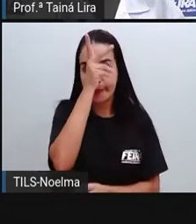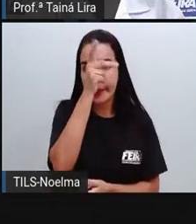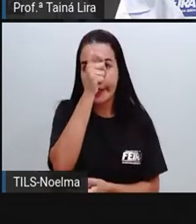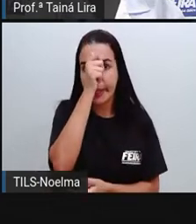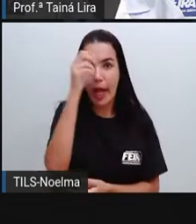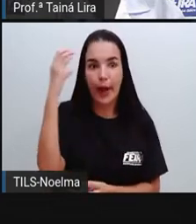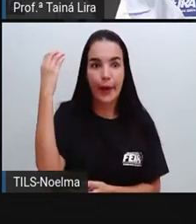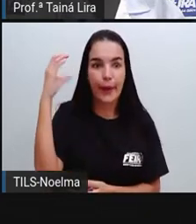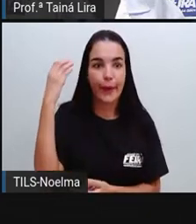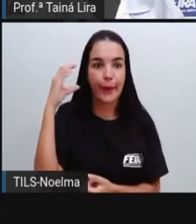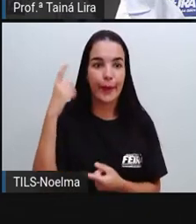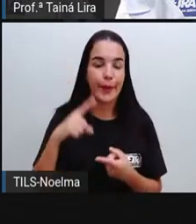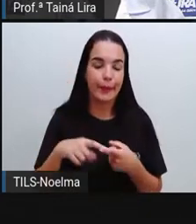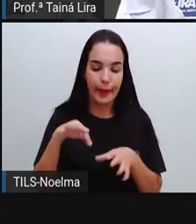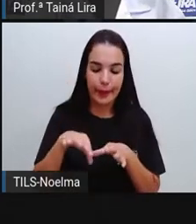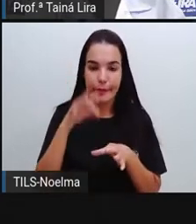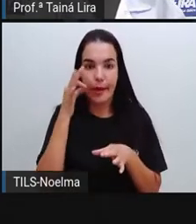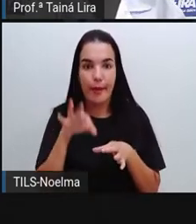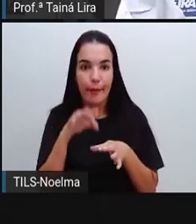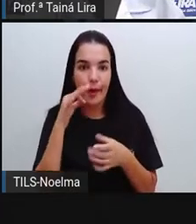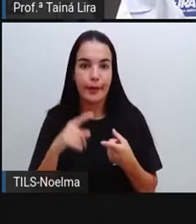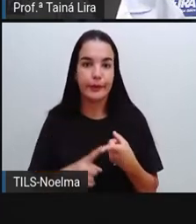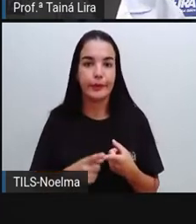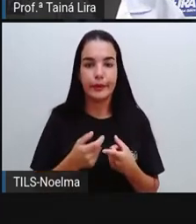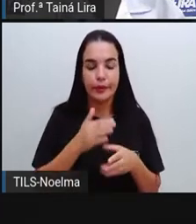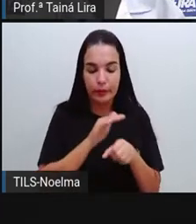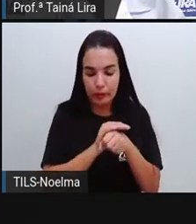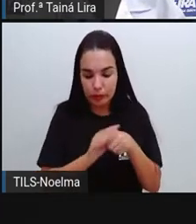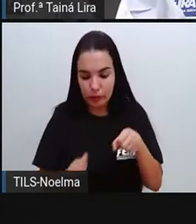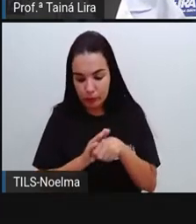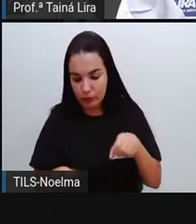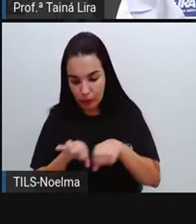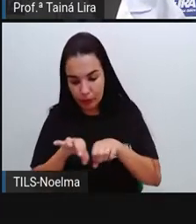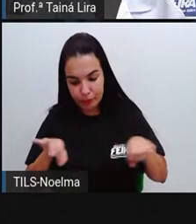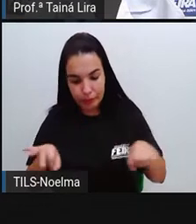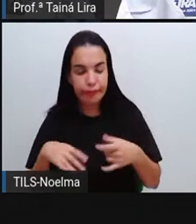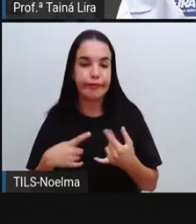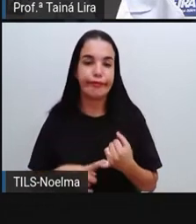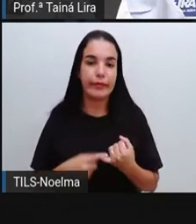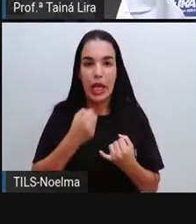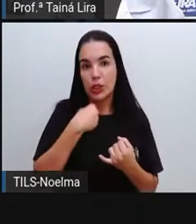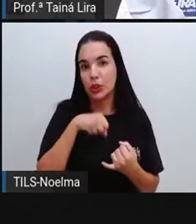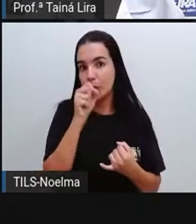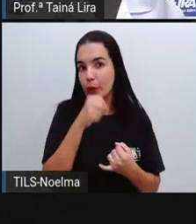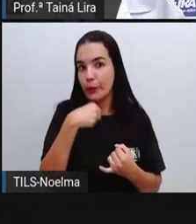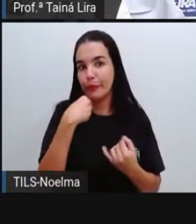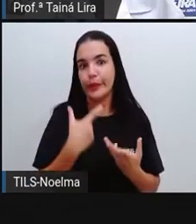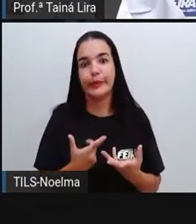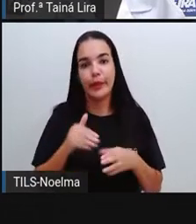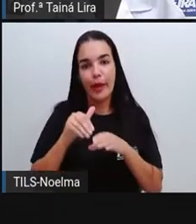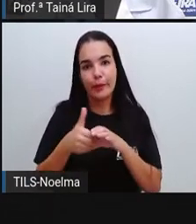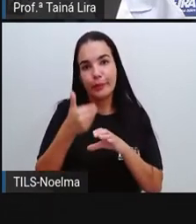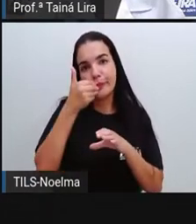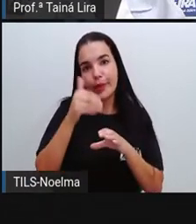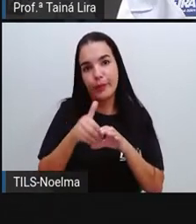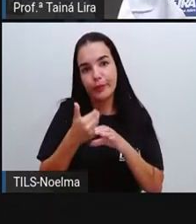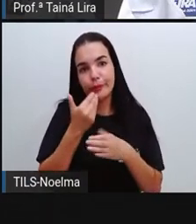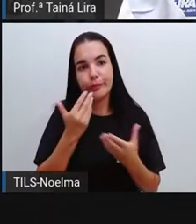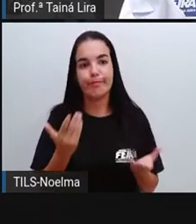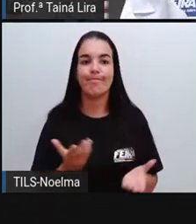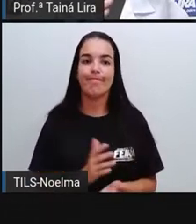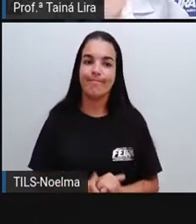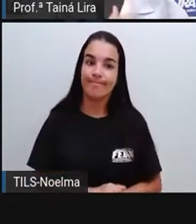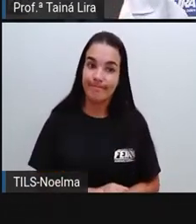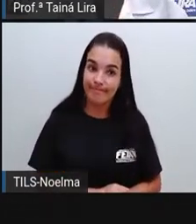refrigerante, salgadinho, salsicha, sorvete, iogurte, né, o